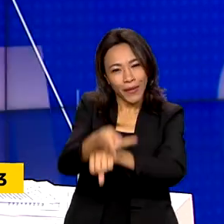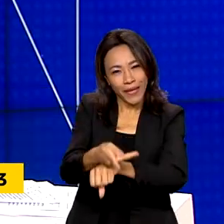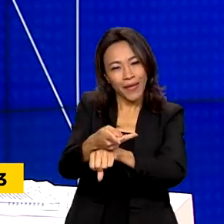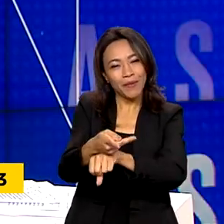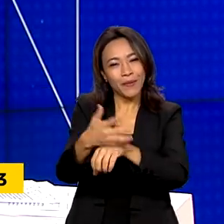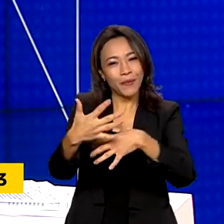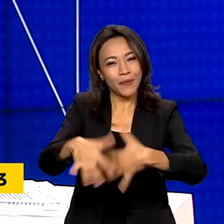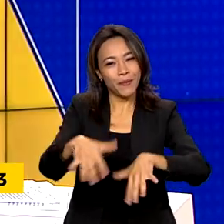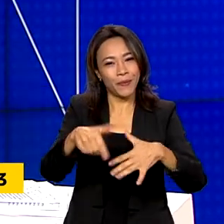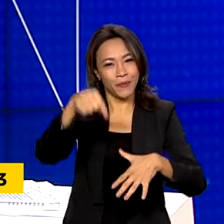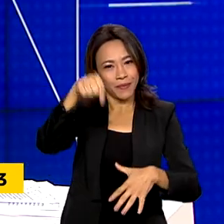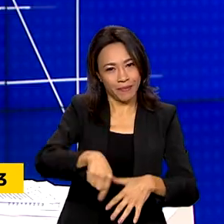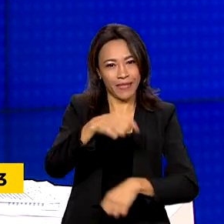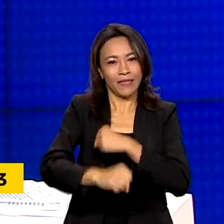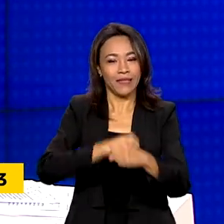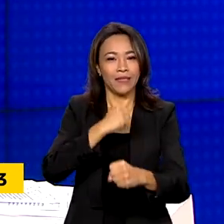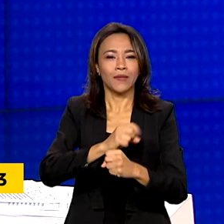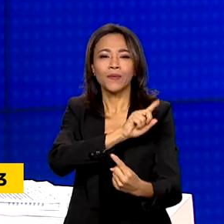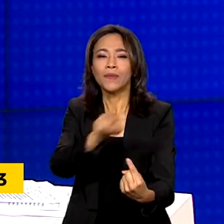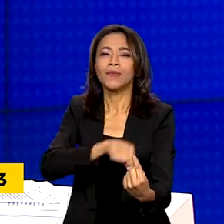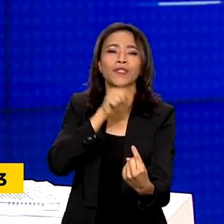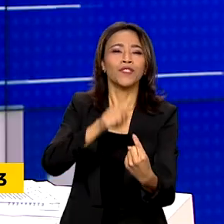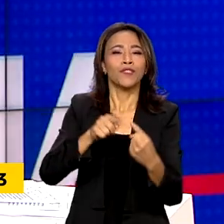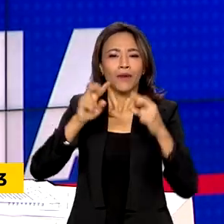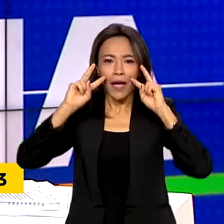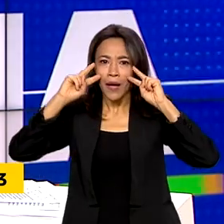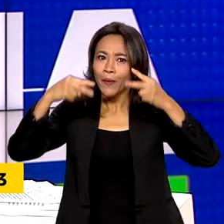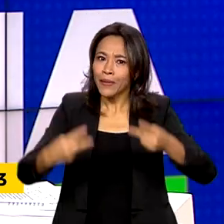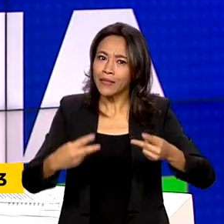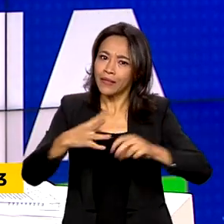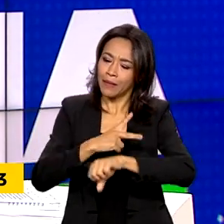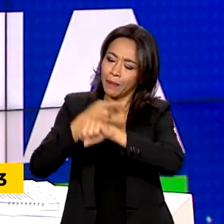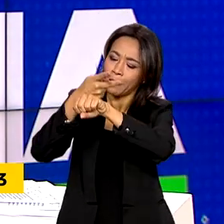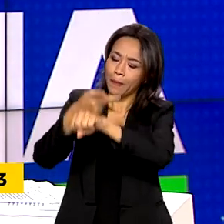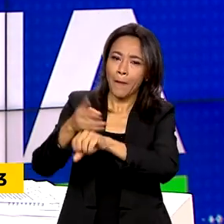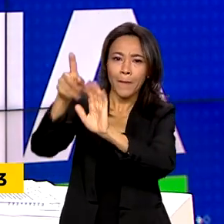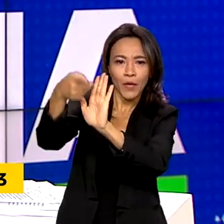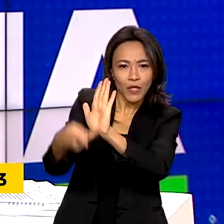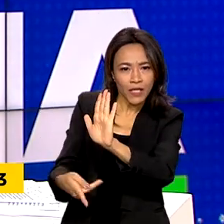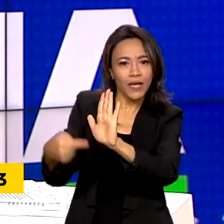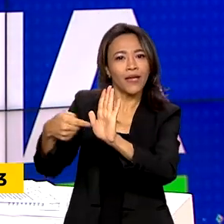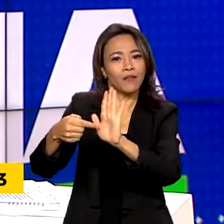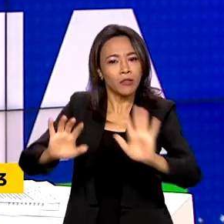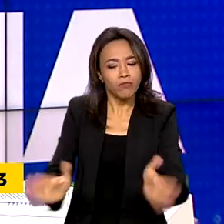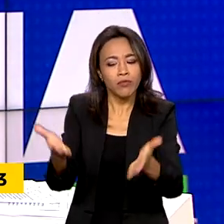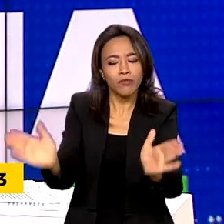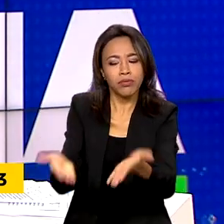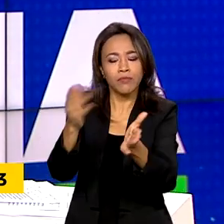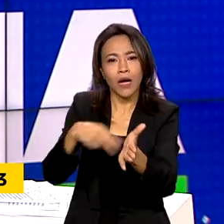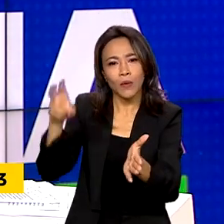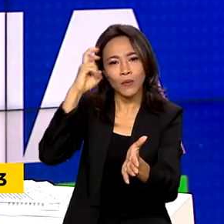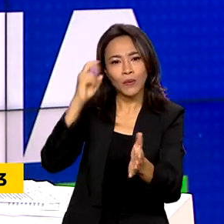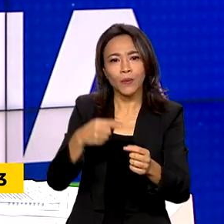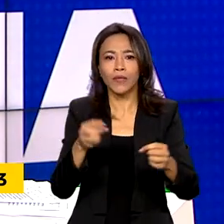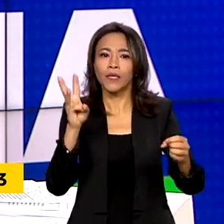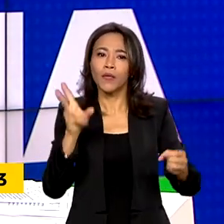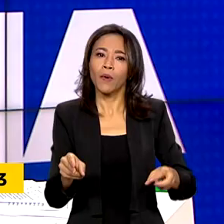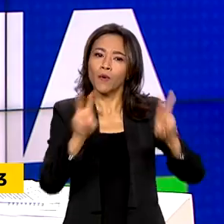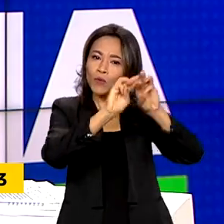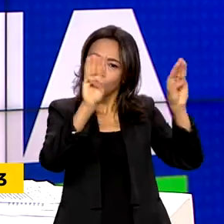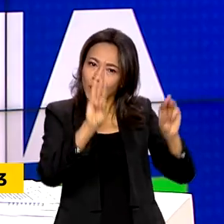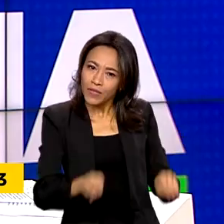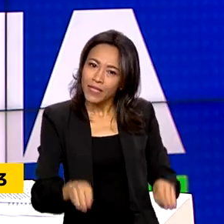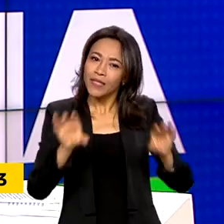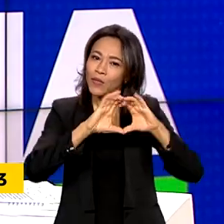2023. A ideia é reconhecer projetos que promovam a diversidade cultural brasileira, como museus comunitários